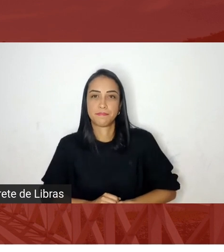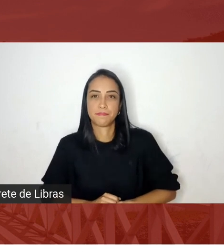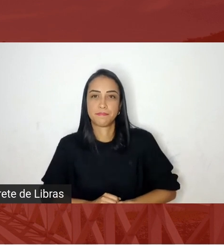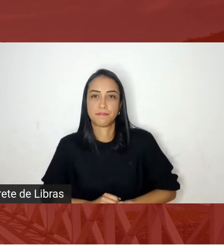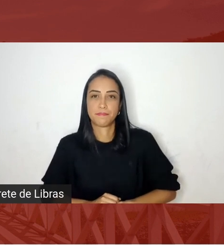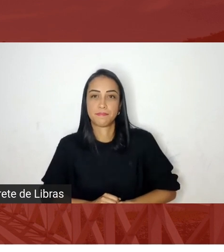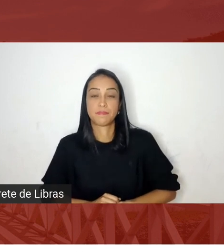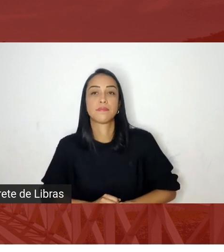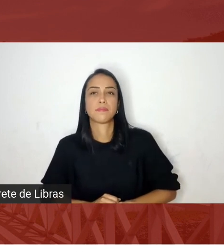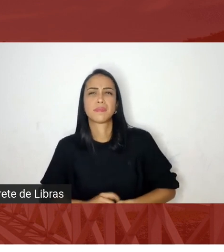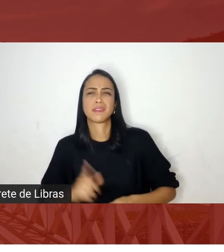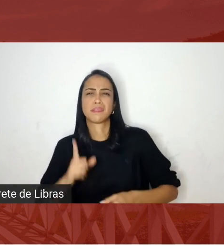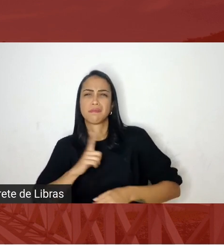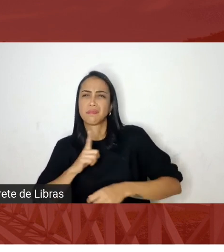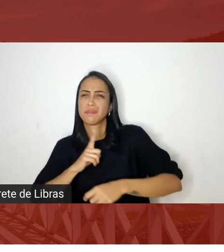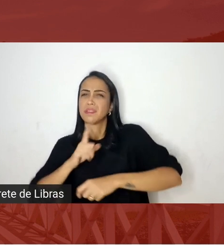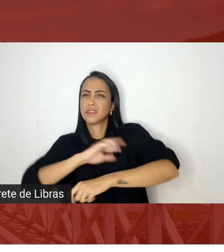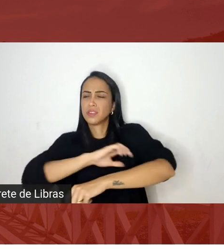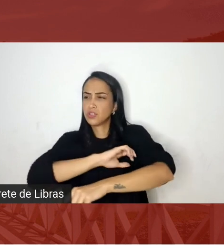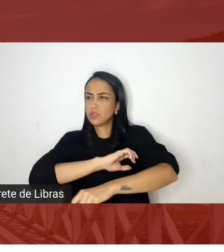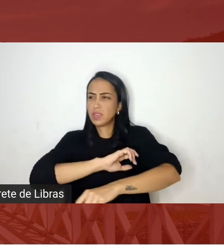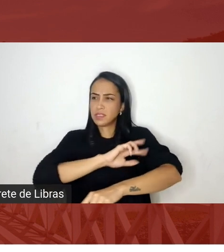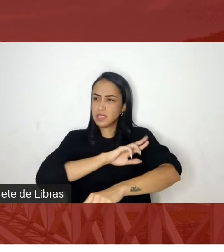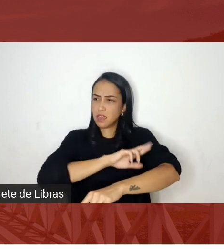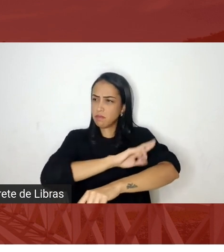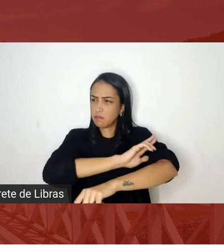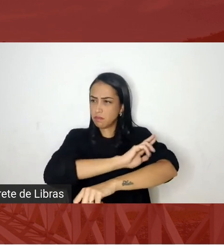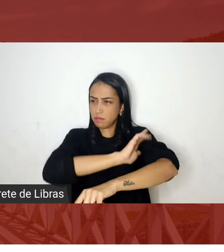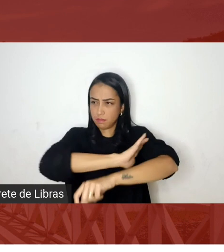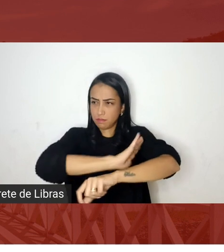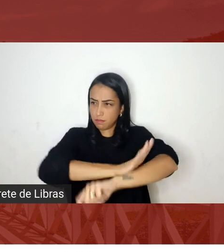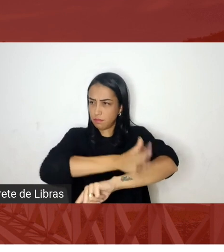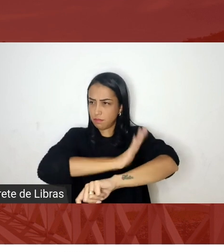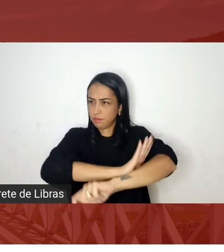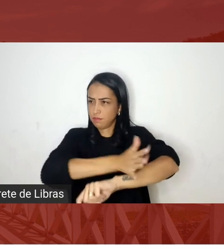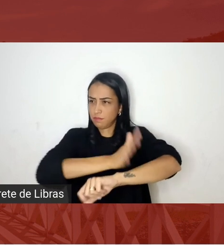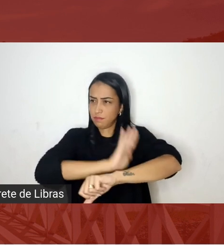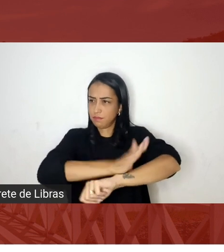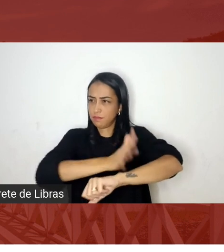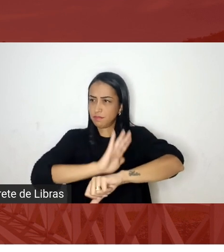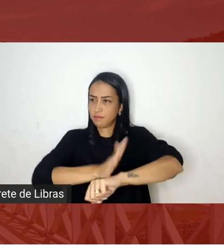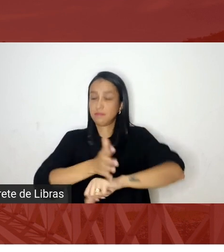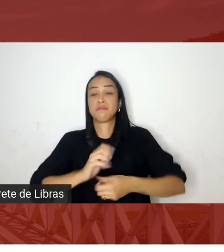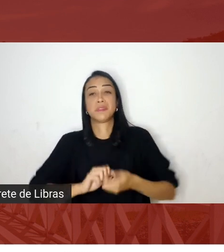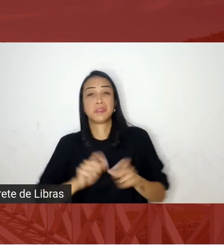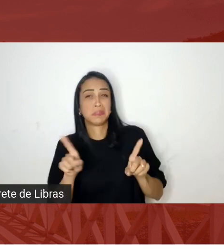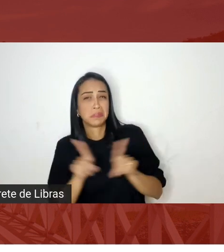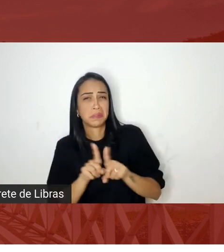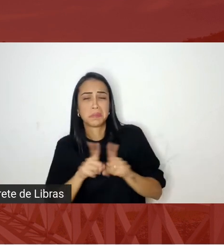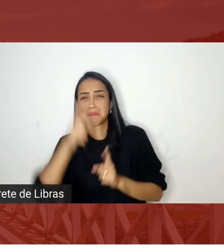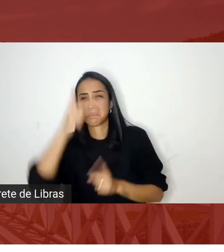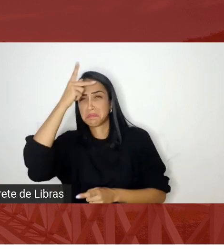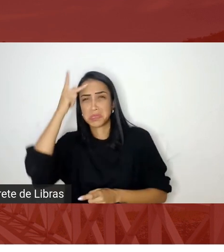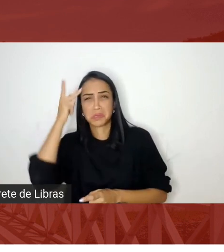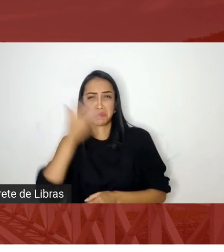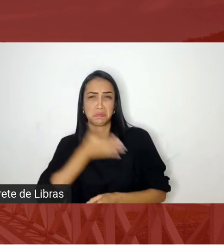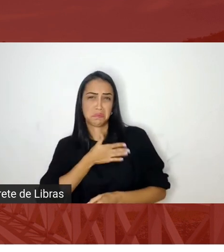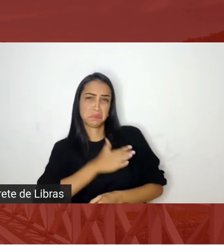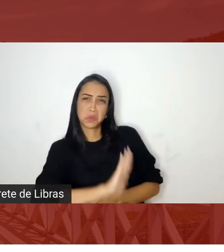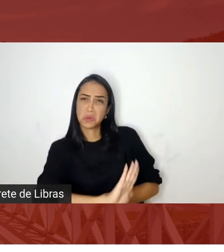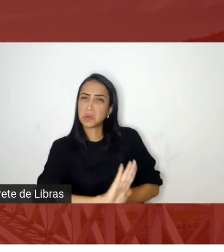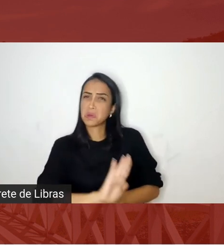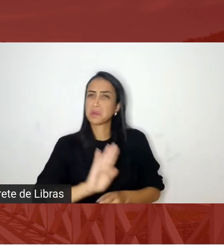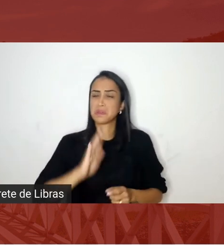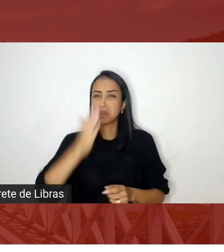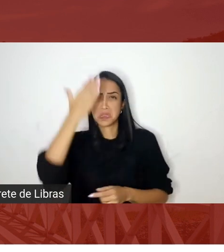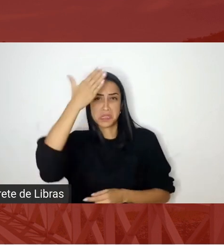raciais a esses atos de machismo de intolerância religiosa nós percebemos também sobretudo